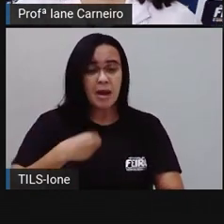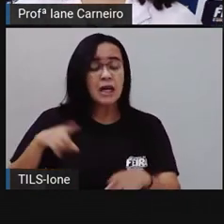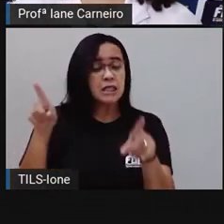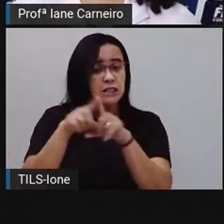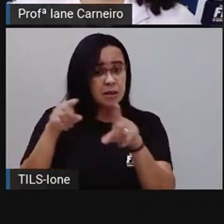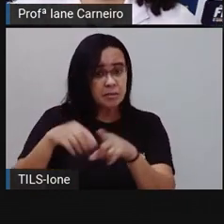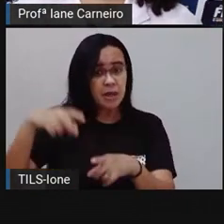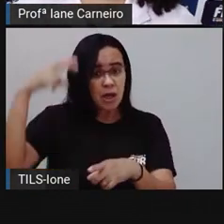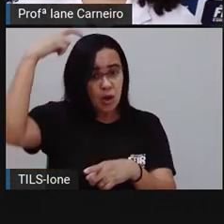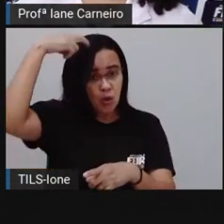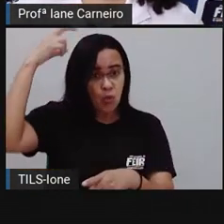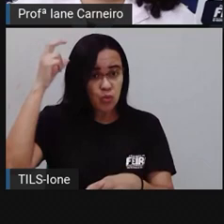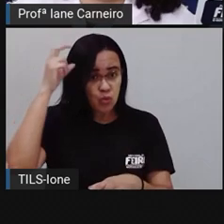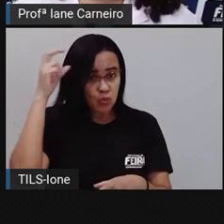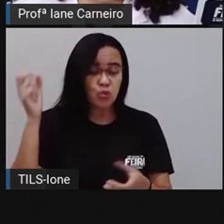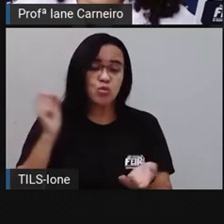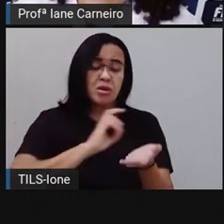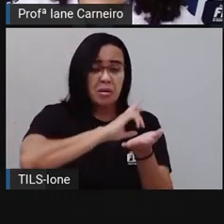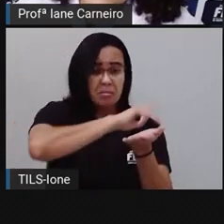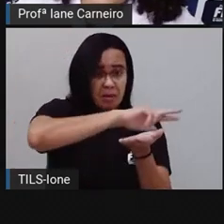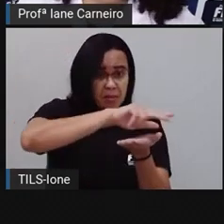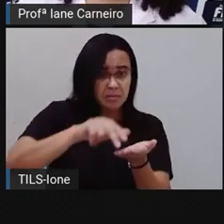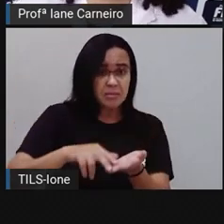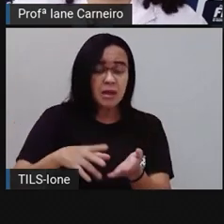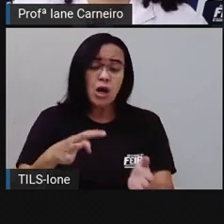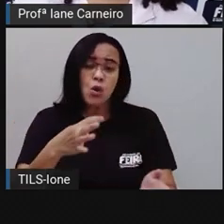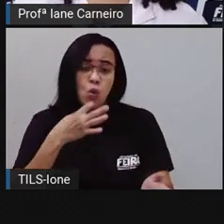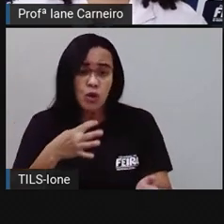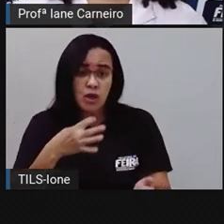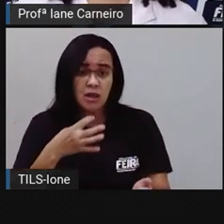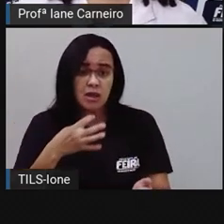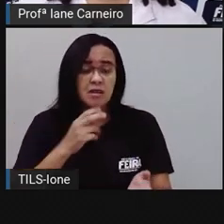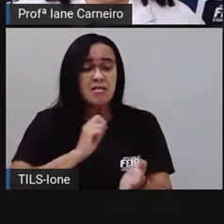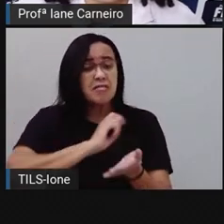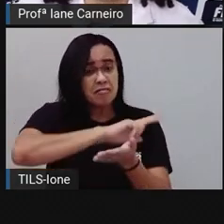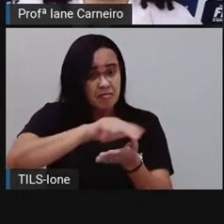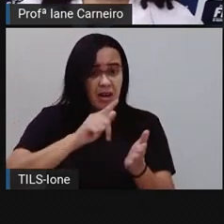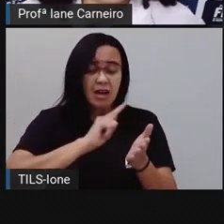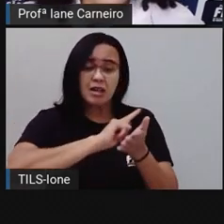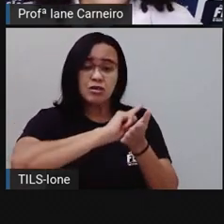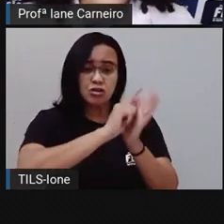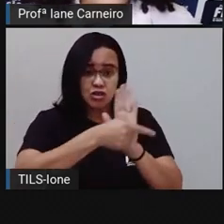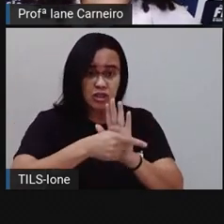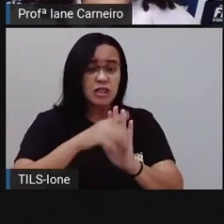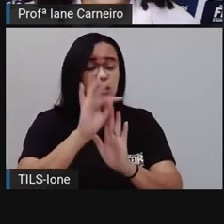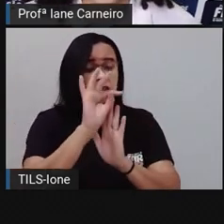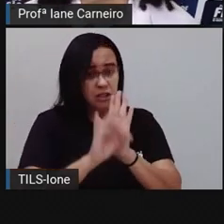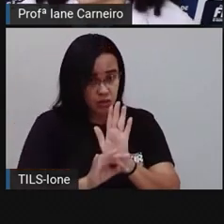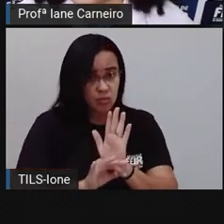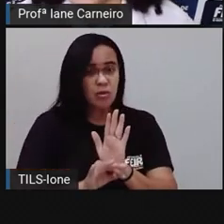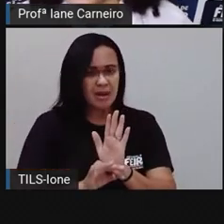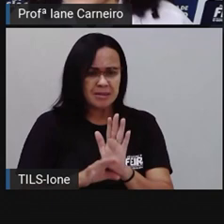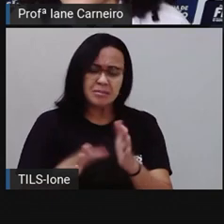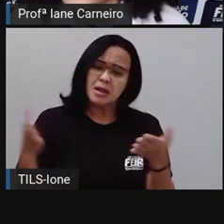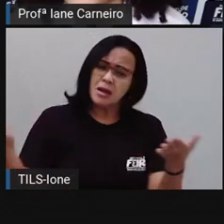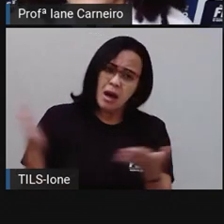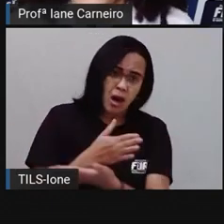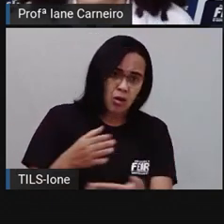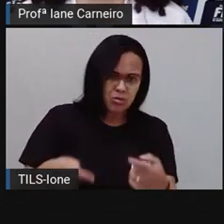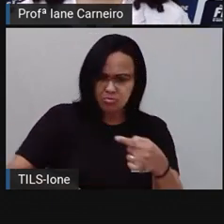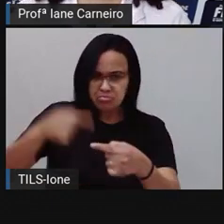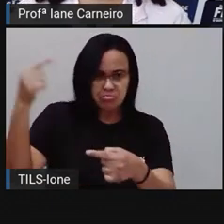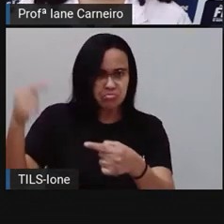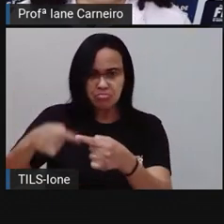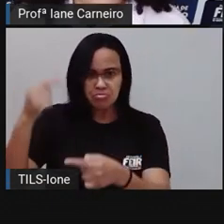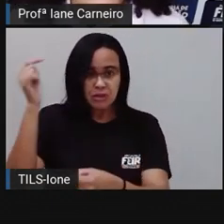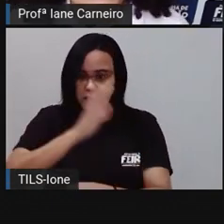outras formas, outros gêneros textuais, né? Alguns cordéis, eles não são, não são apropriados para crianças, né?